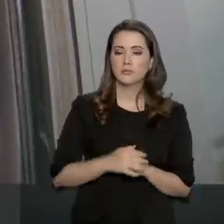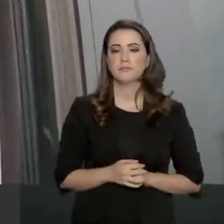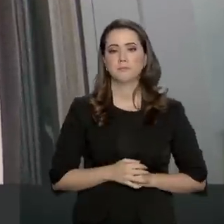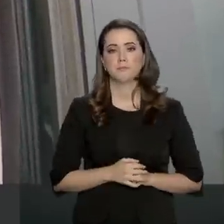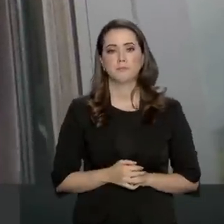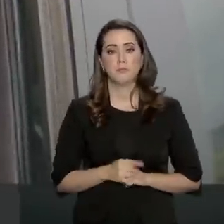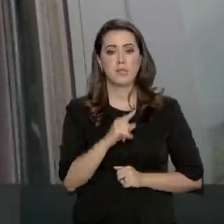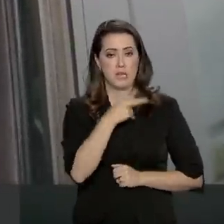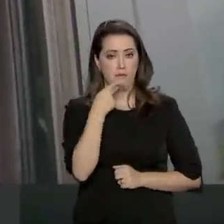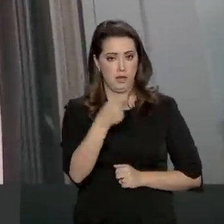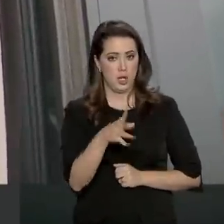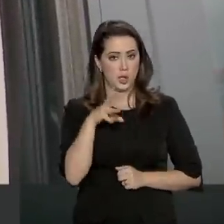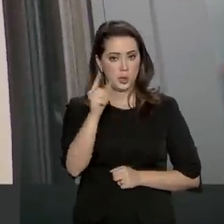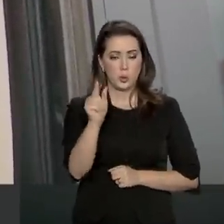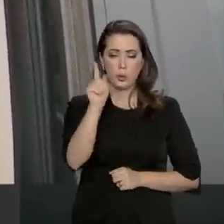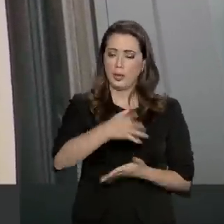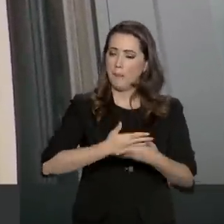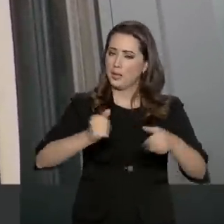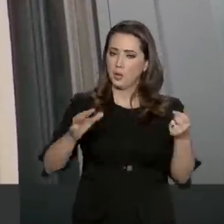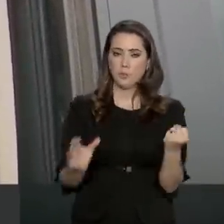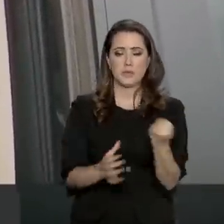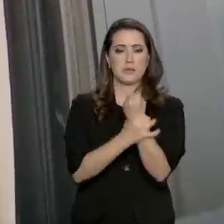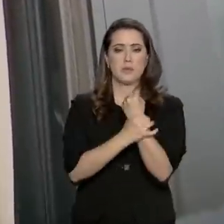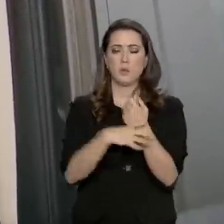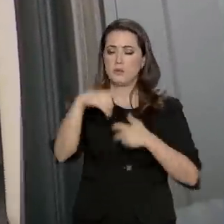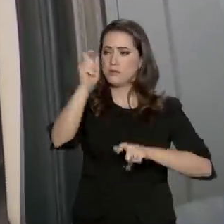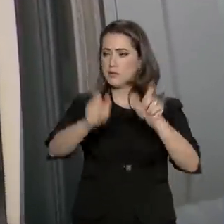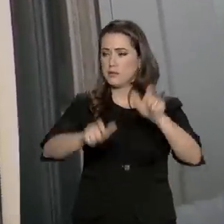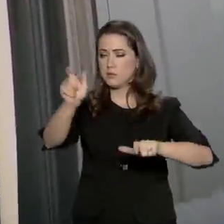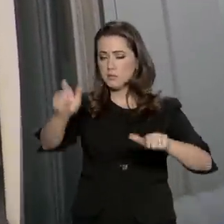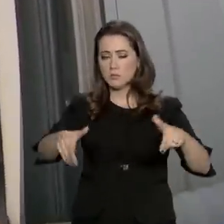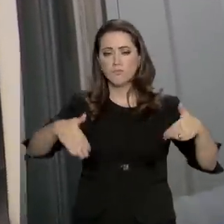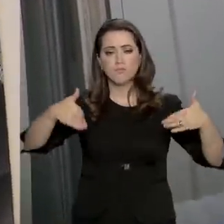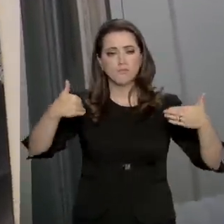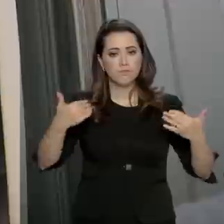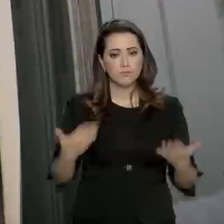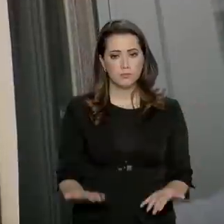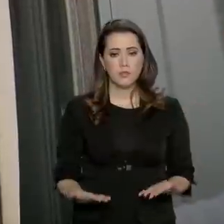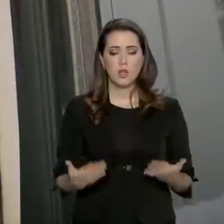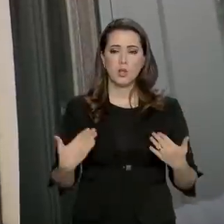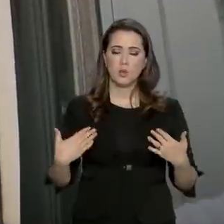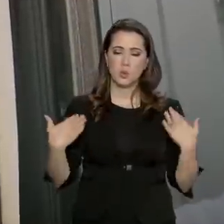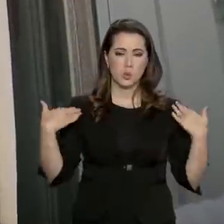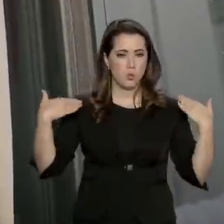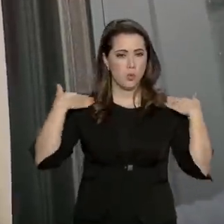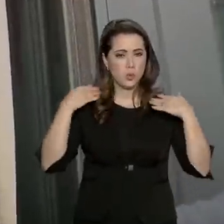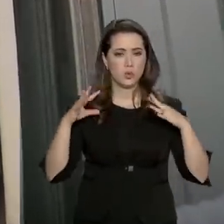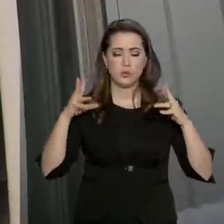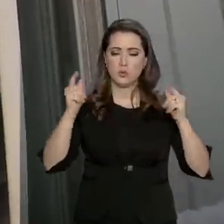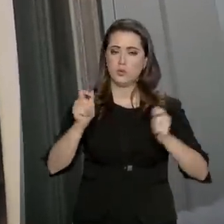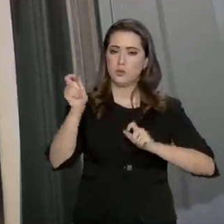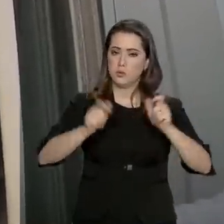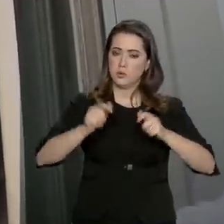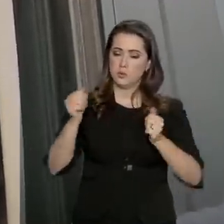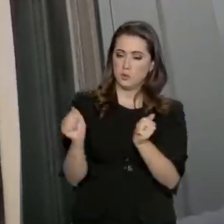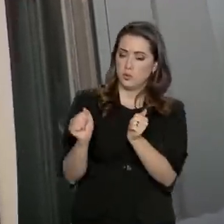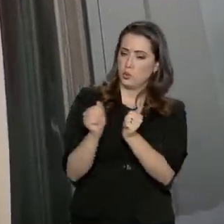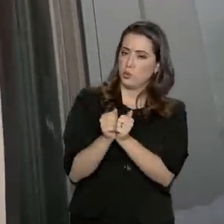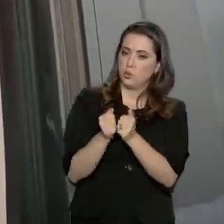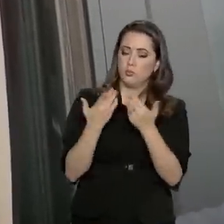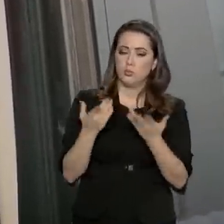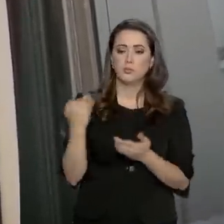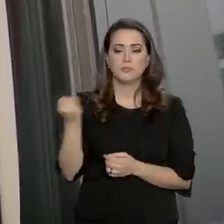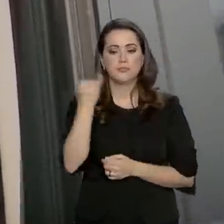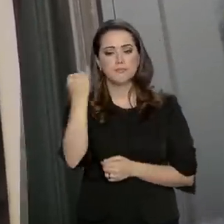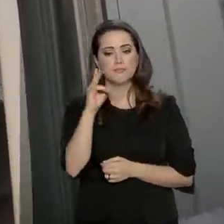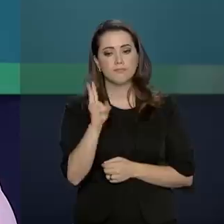estar melhorando a segurança dos motoristas e toda a segurança de todos que estão transitando